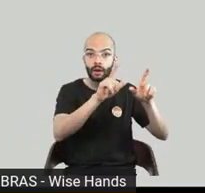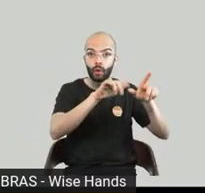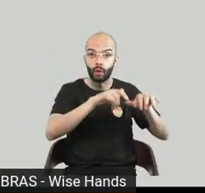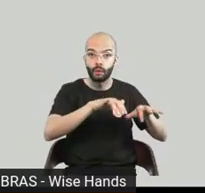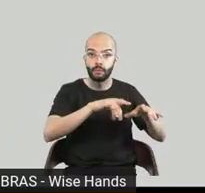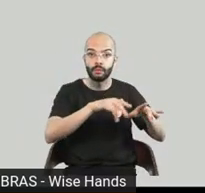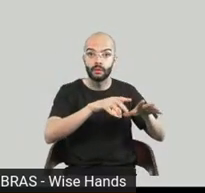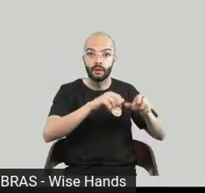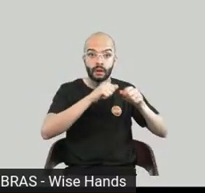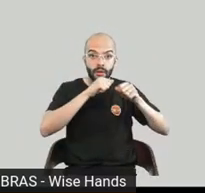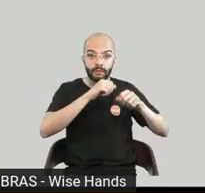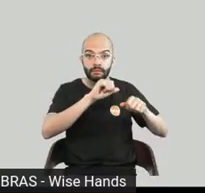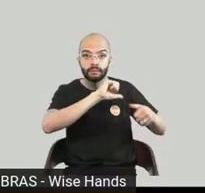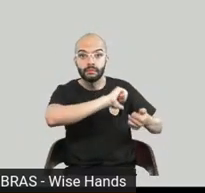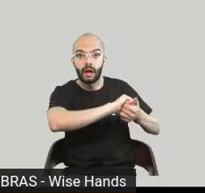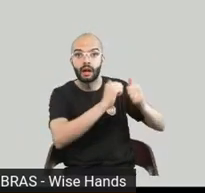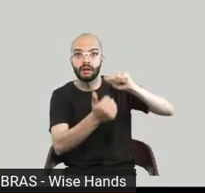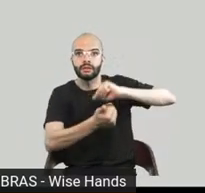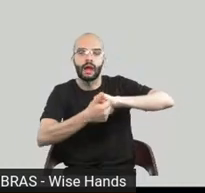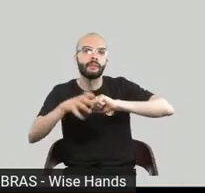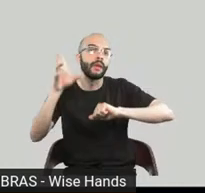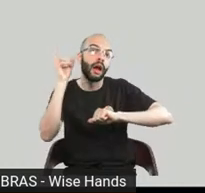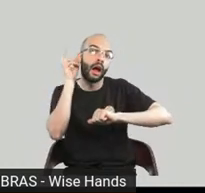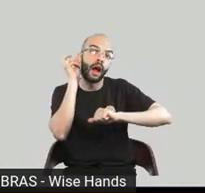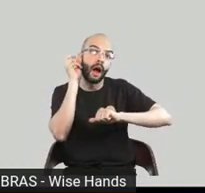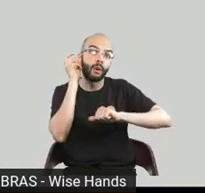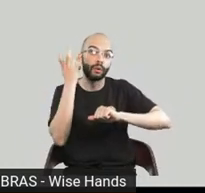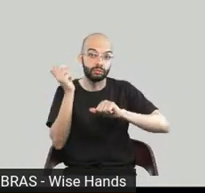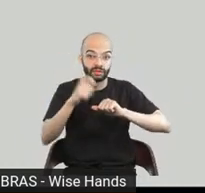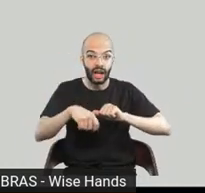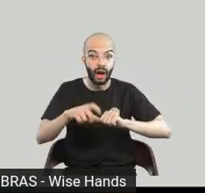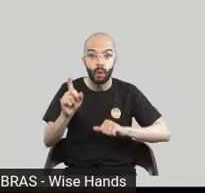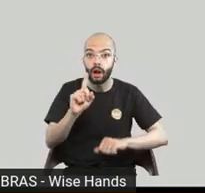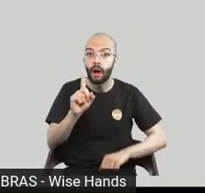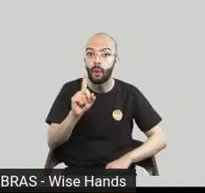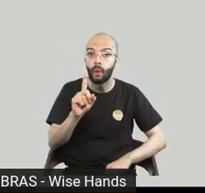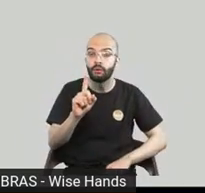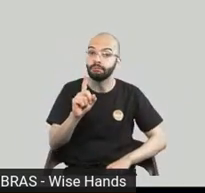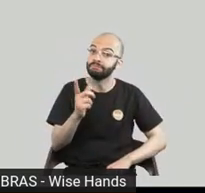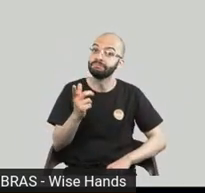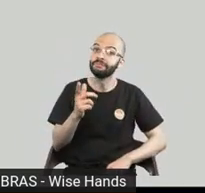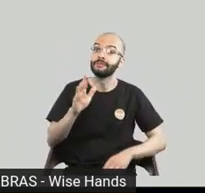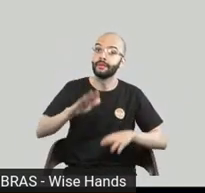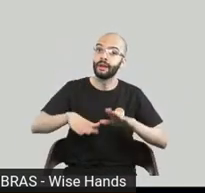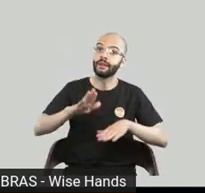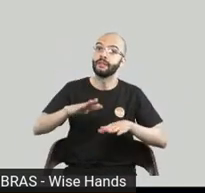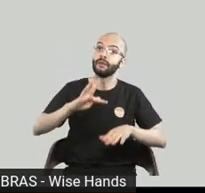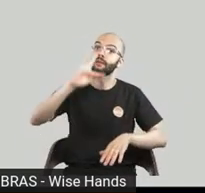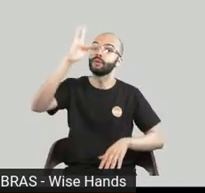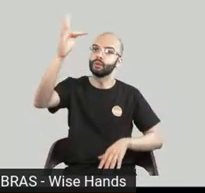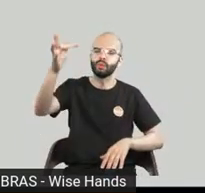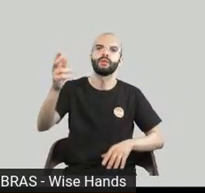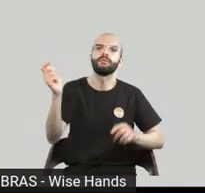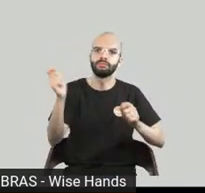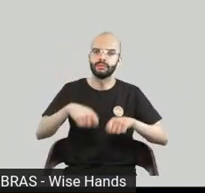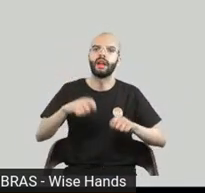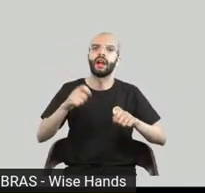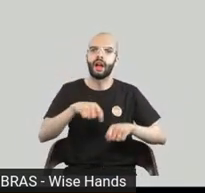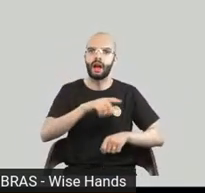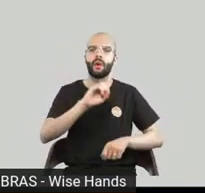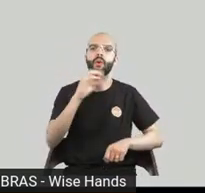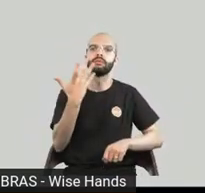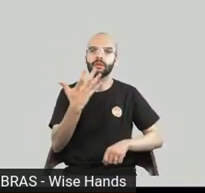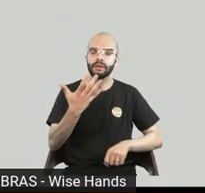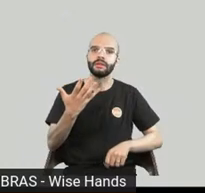a gente está muito atento a isso porque sim isso vai acontecer há até